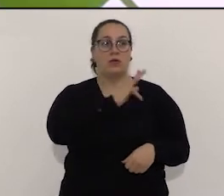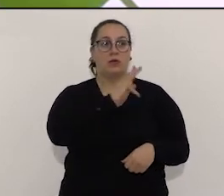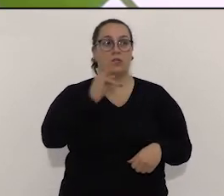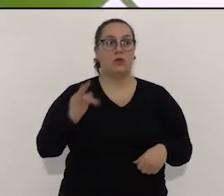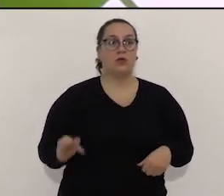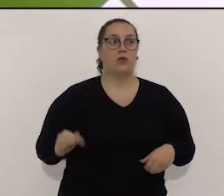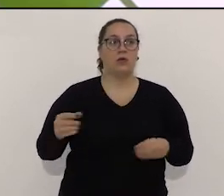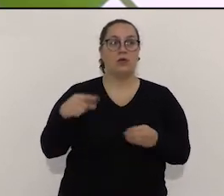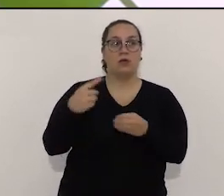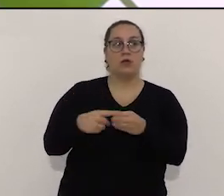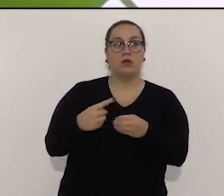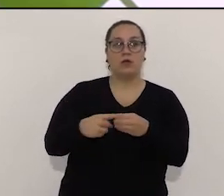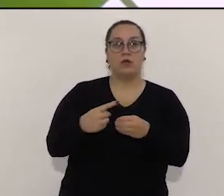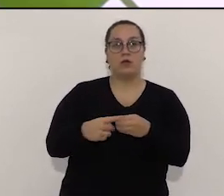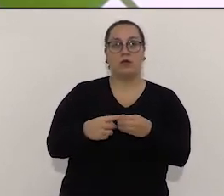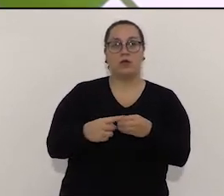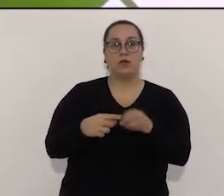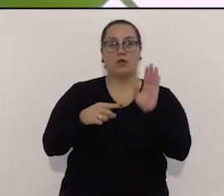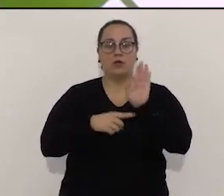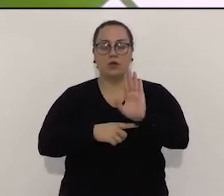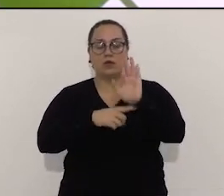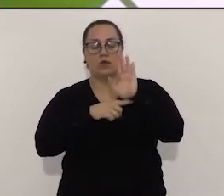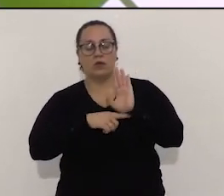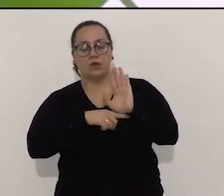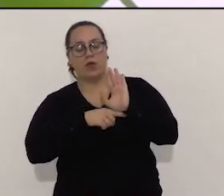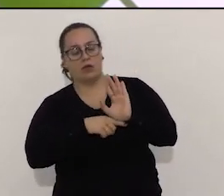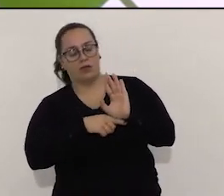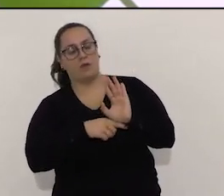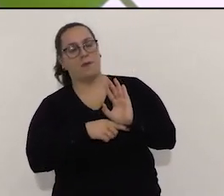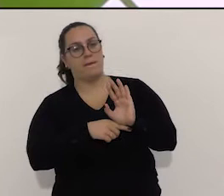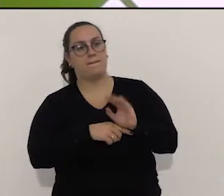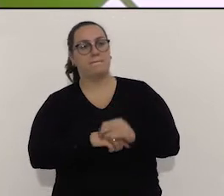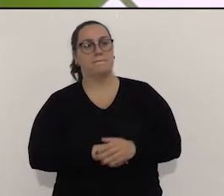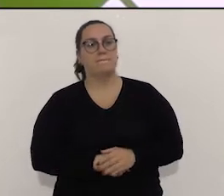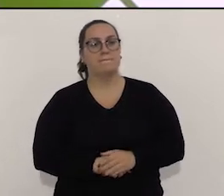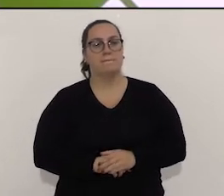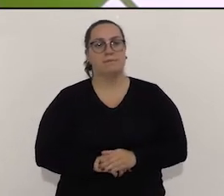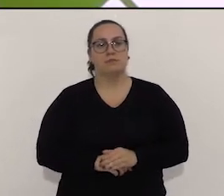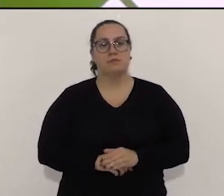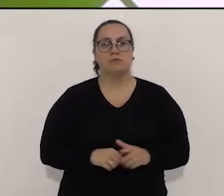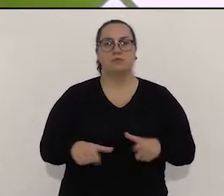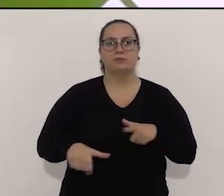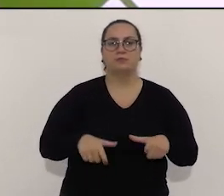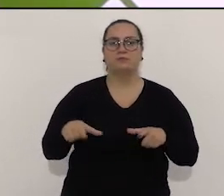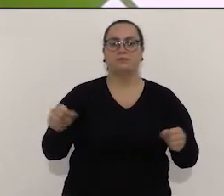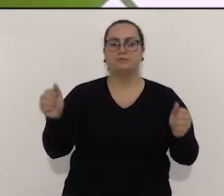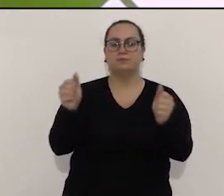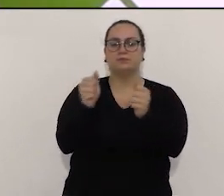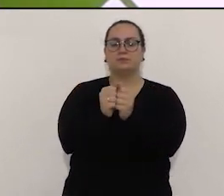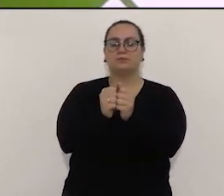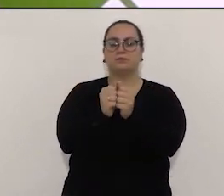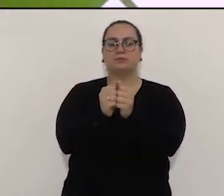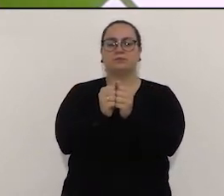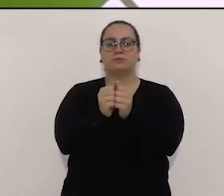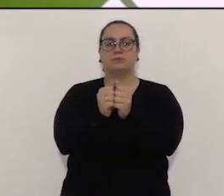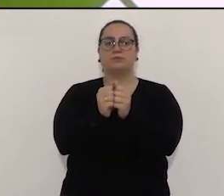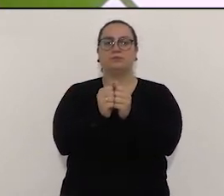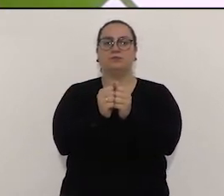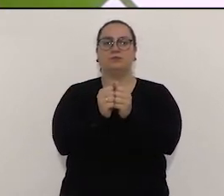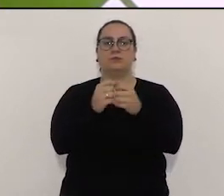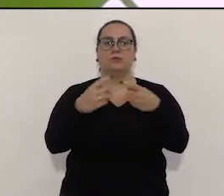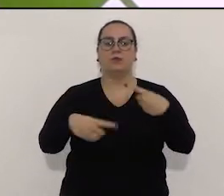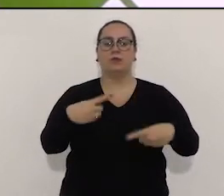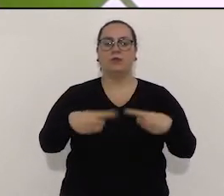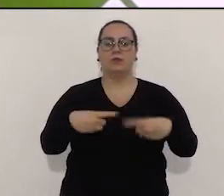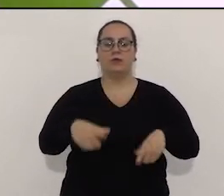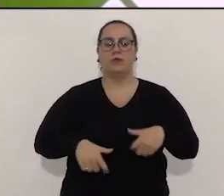estadual, o município pode contribuir muito com essa temática. Inclusive, nós teremos que criar aqui o Portal do Trabalhador, onde vai centralizar todas as